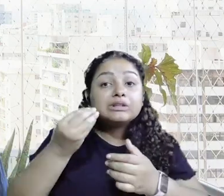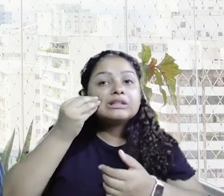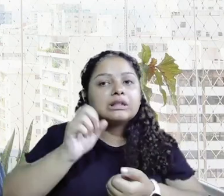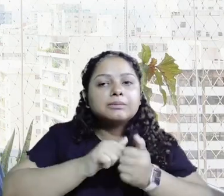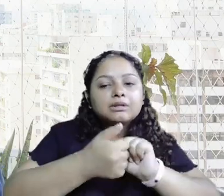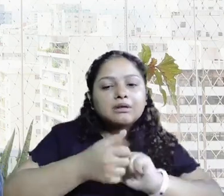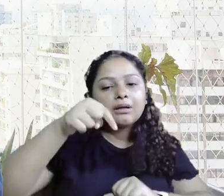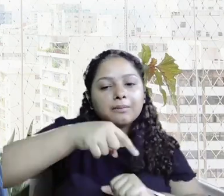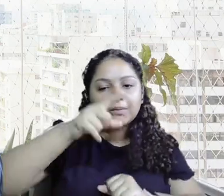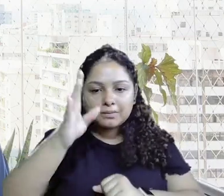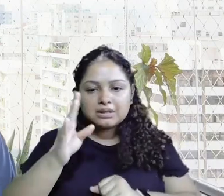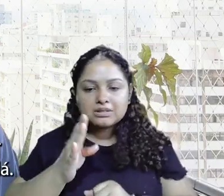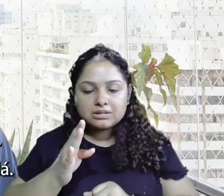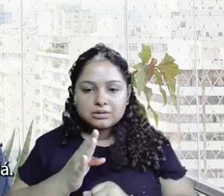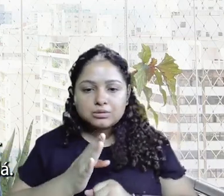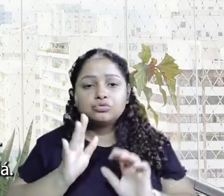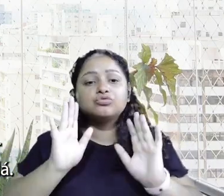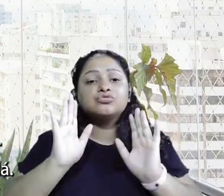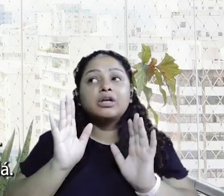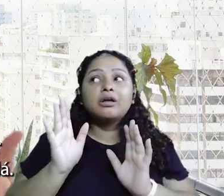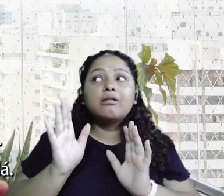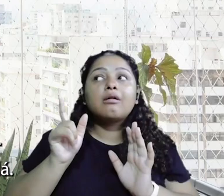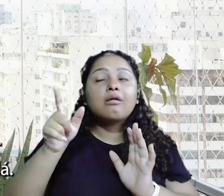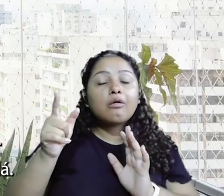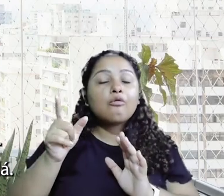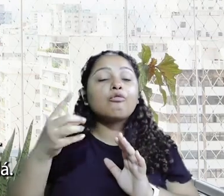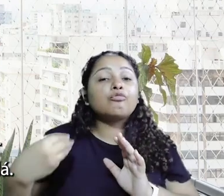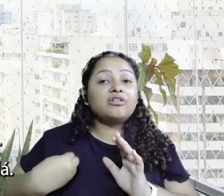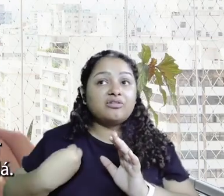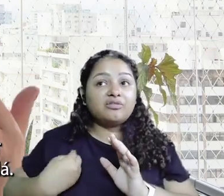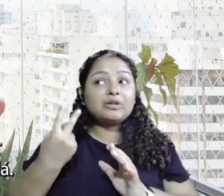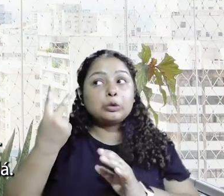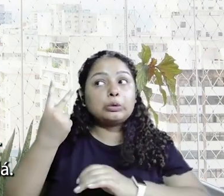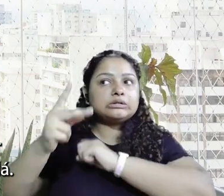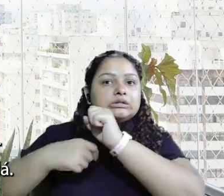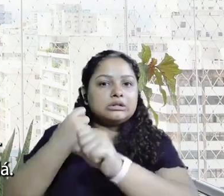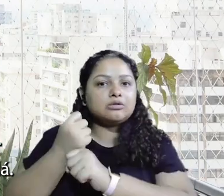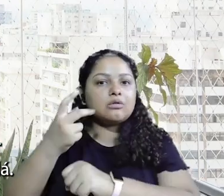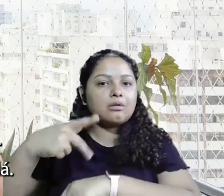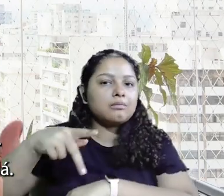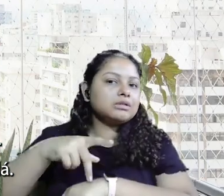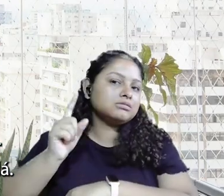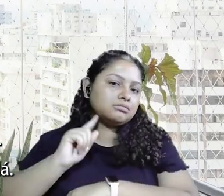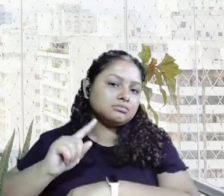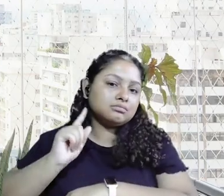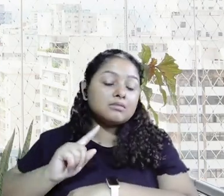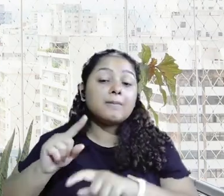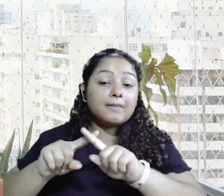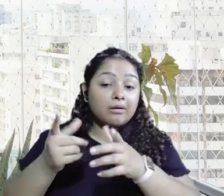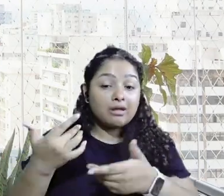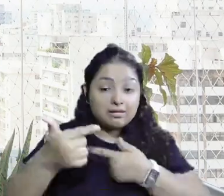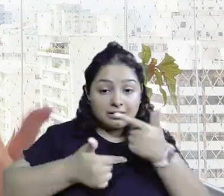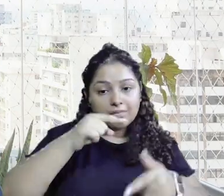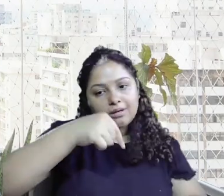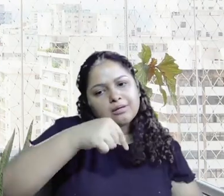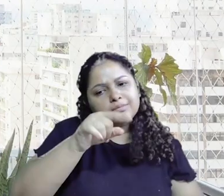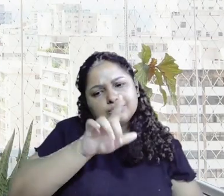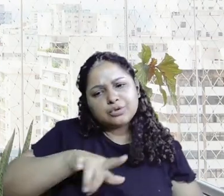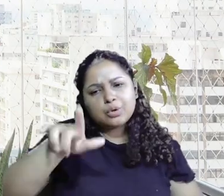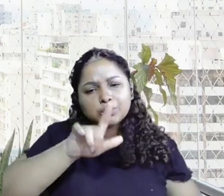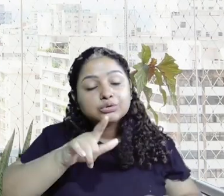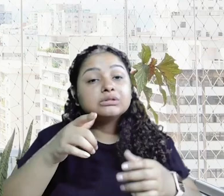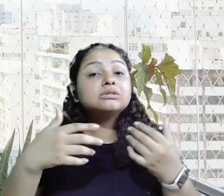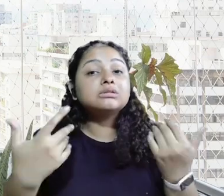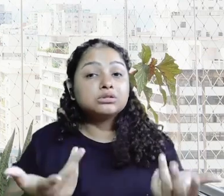vou levar isso pro Brasil, vivi dois anos lá, consegui abrir a talento sênior enquanto eu tava lá, mas eu queria atuar